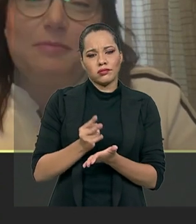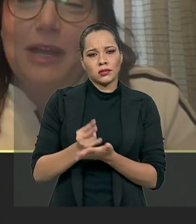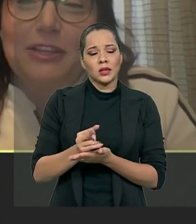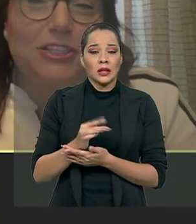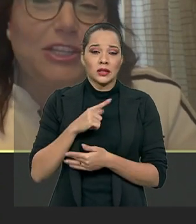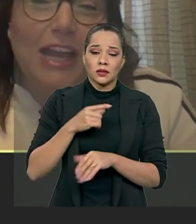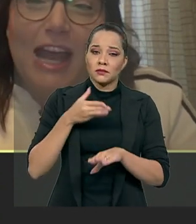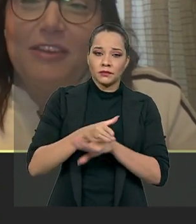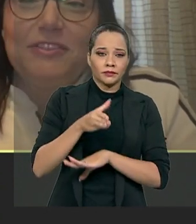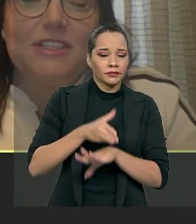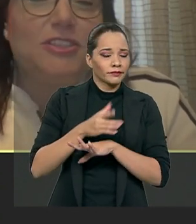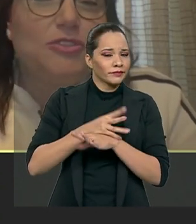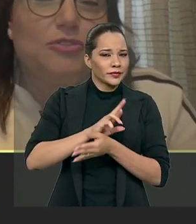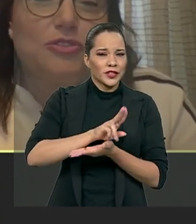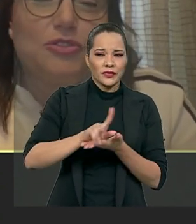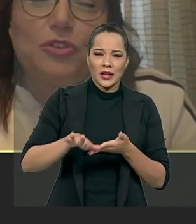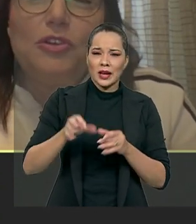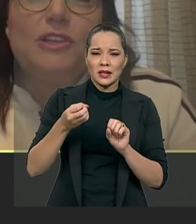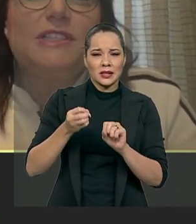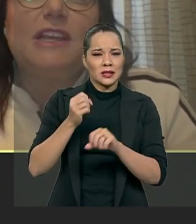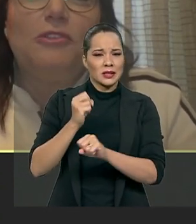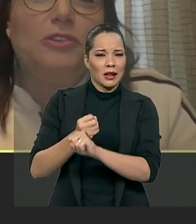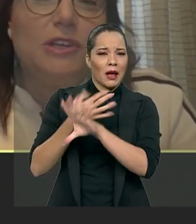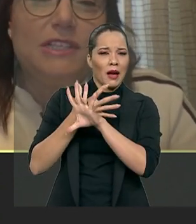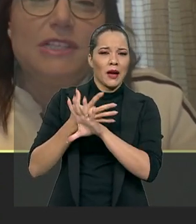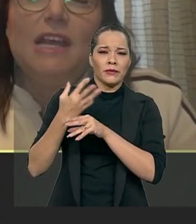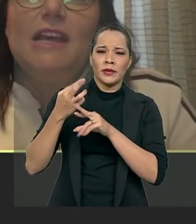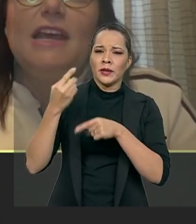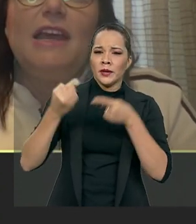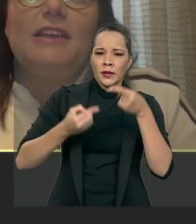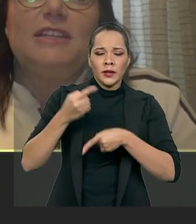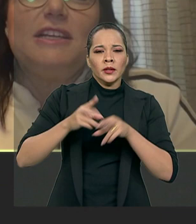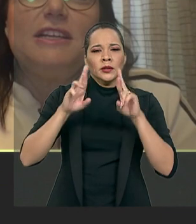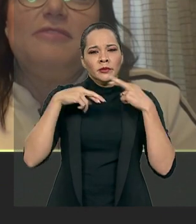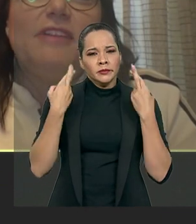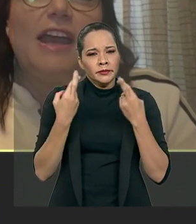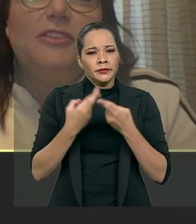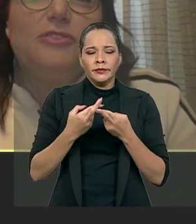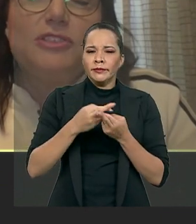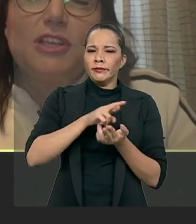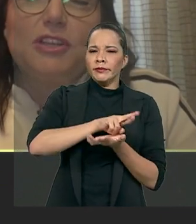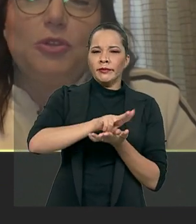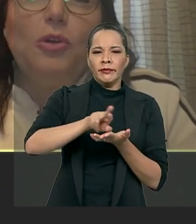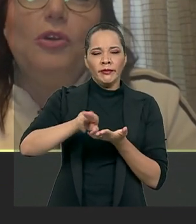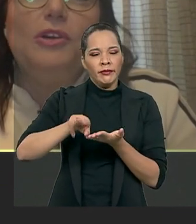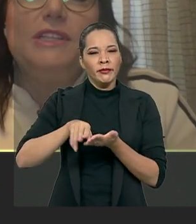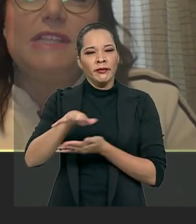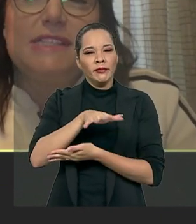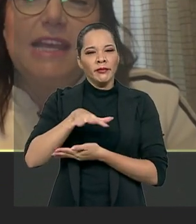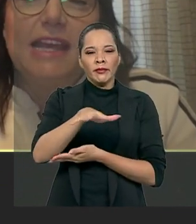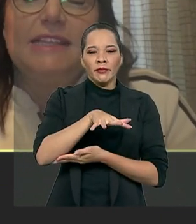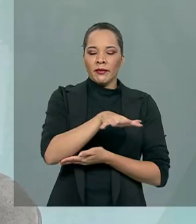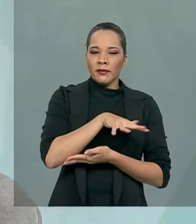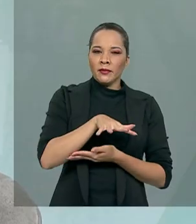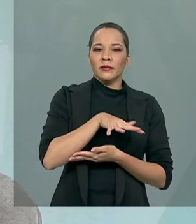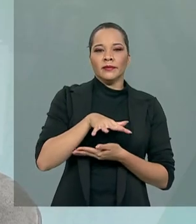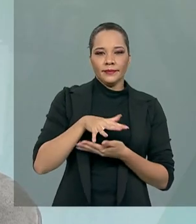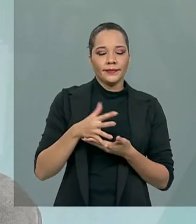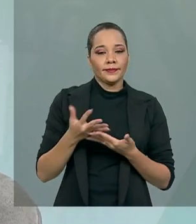tem participado aí de lives e discussões e reuniões em vários setores, etc.